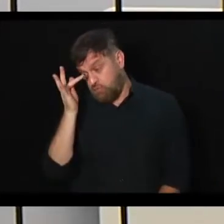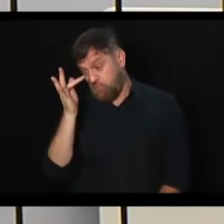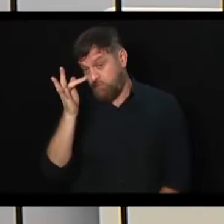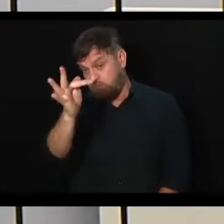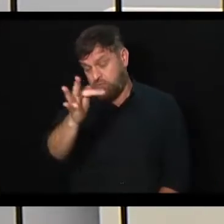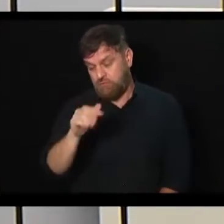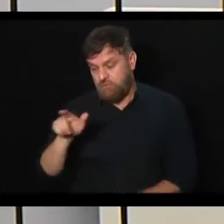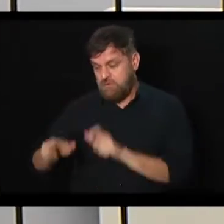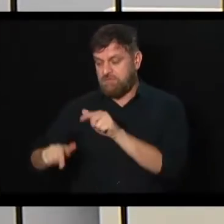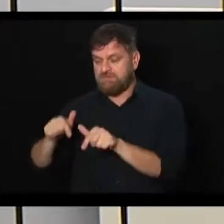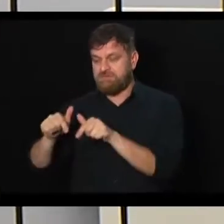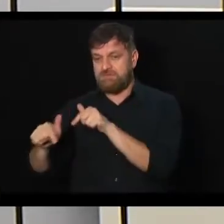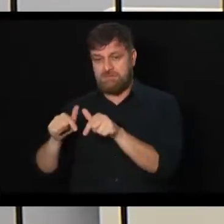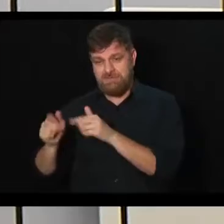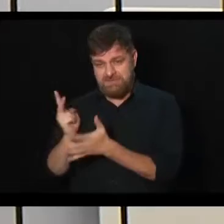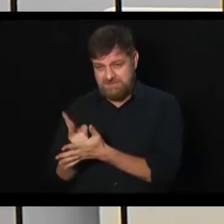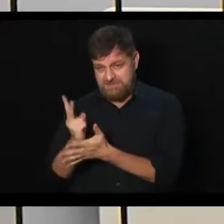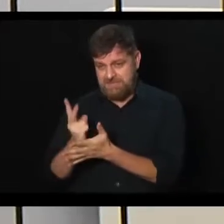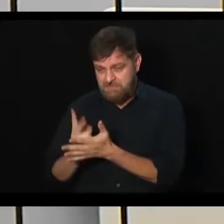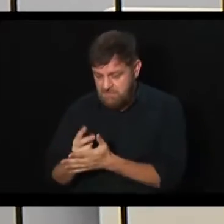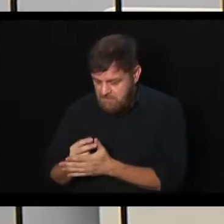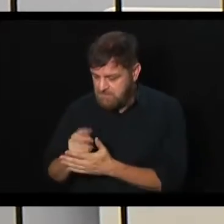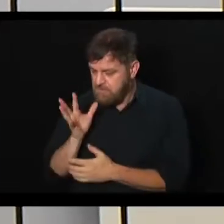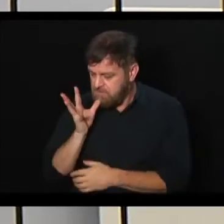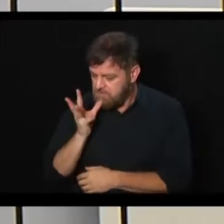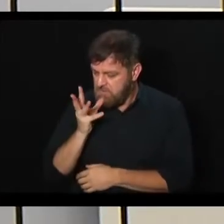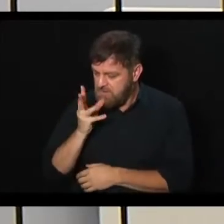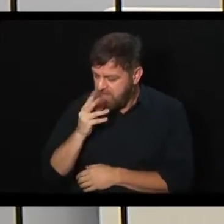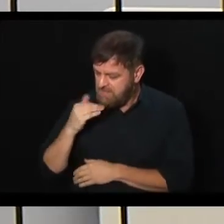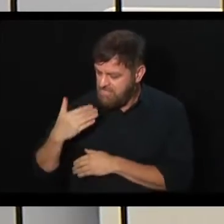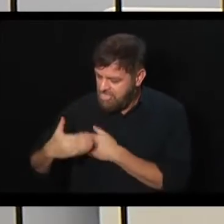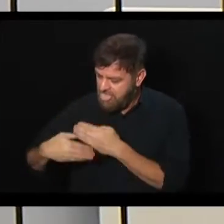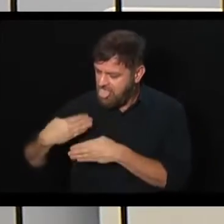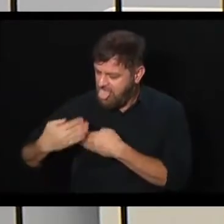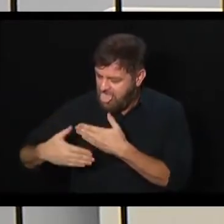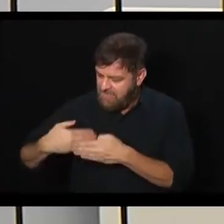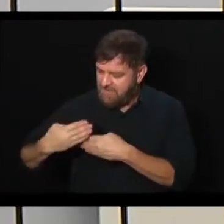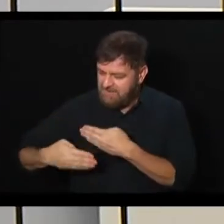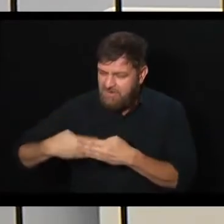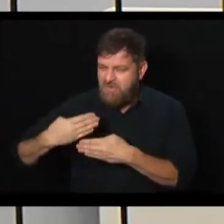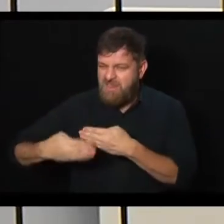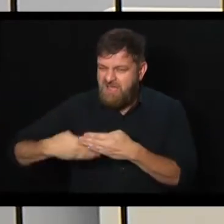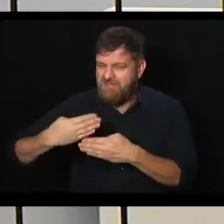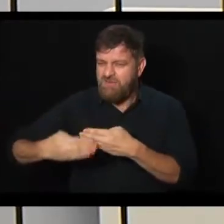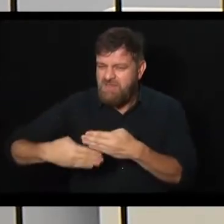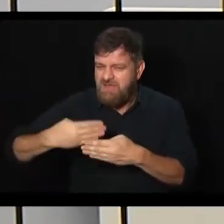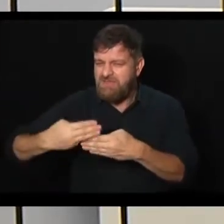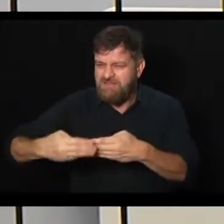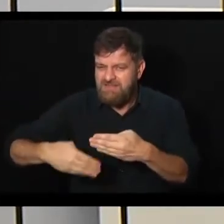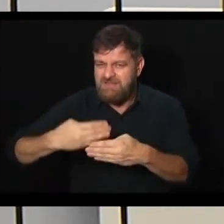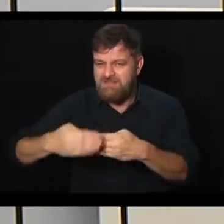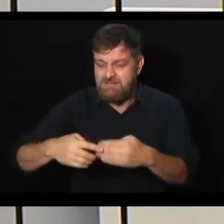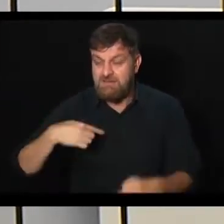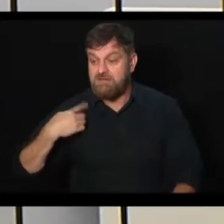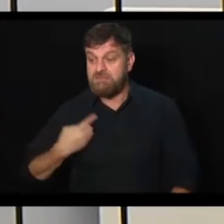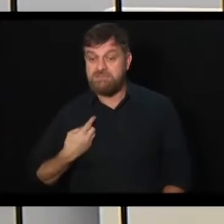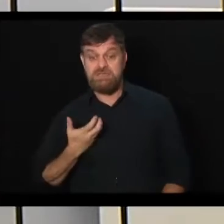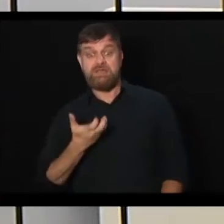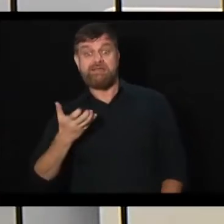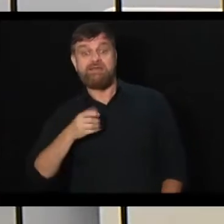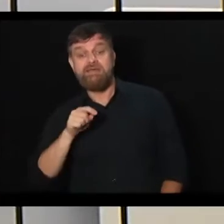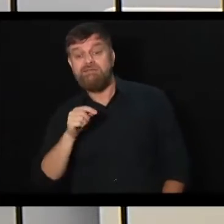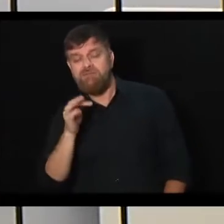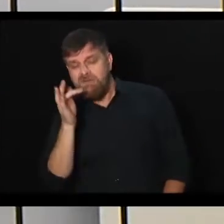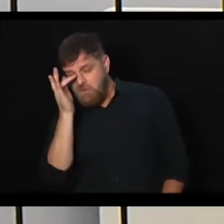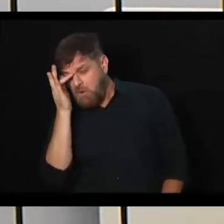trabalhador, vai sempre se alongando. Como se a gente estivesse correndo atrás de uma miragem que vai sendo colocada cada vez mais